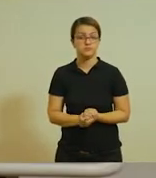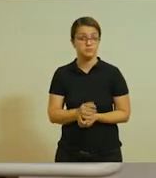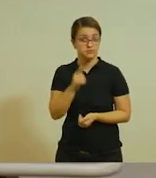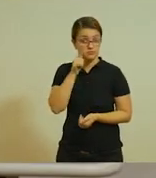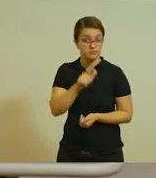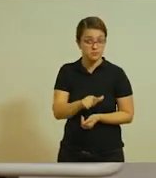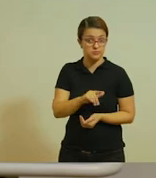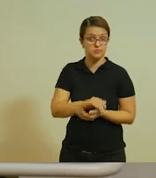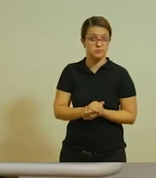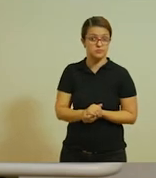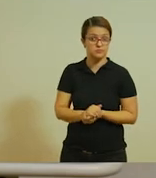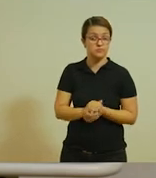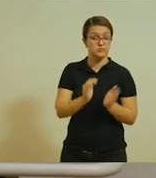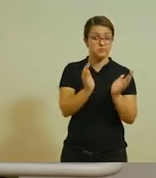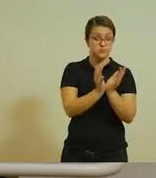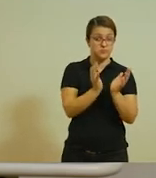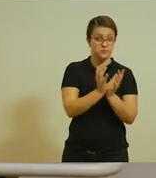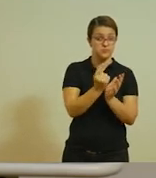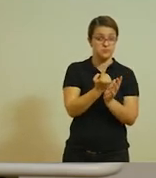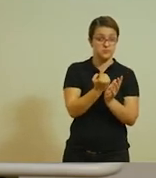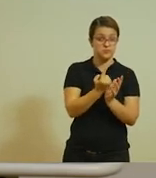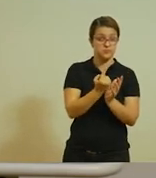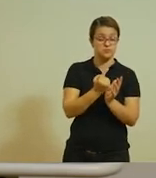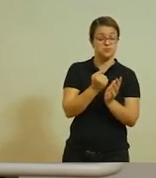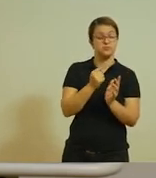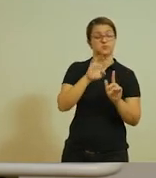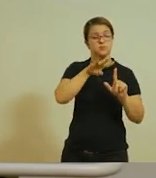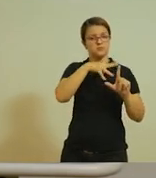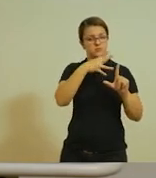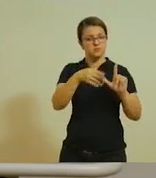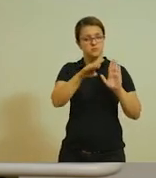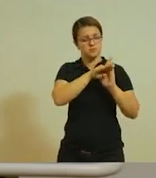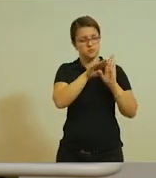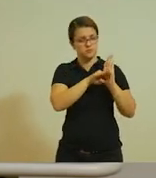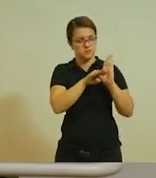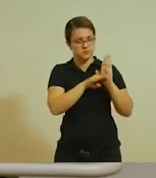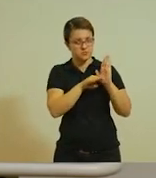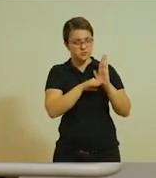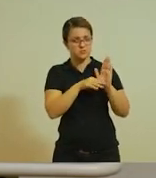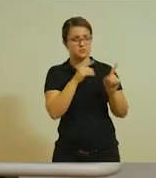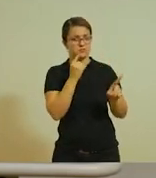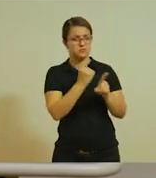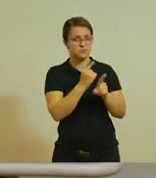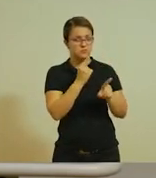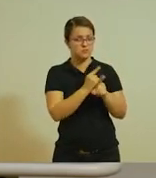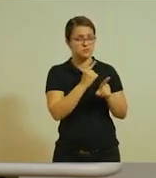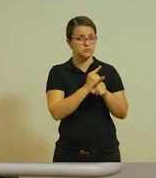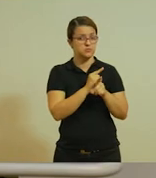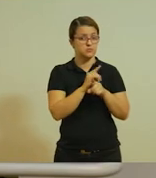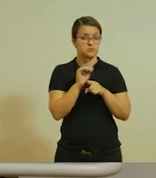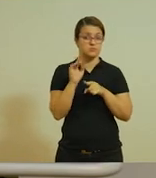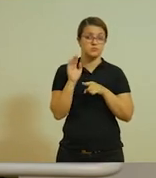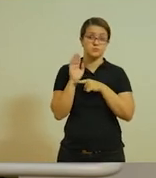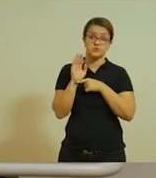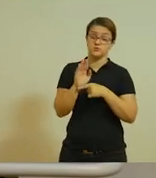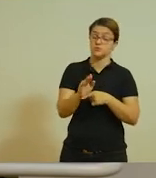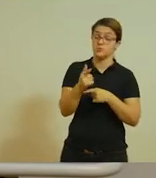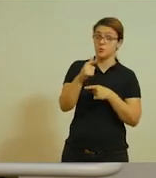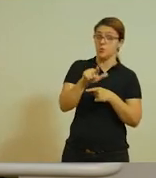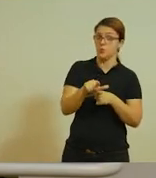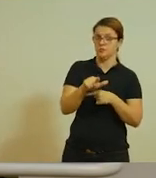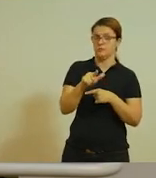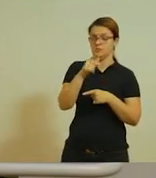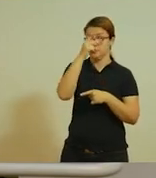Novamente, voltando para o termo 1, lá no quadro de rotina, vocês irão encontrar uma atividade que precisarão de auxílio de uma